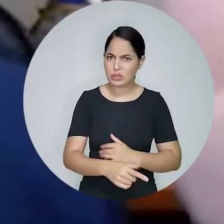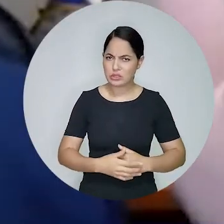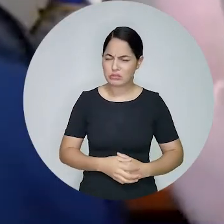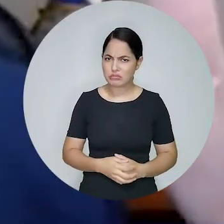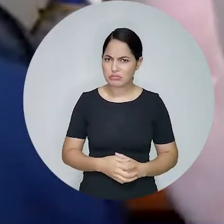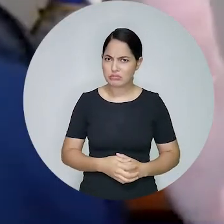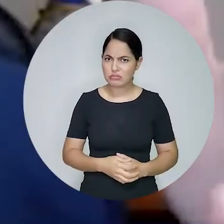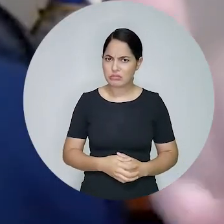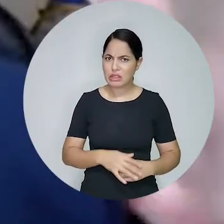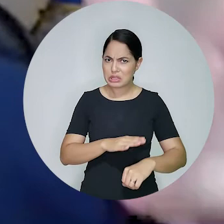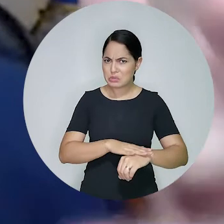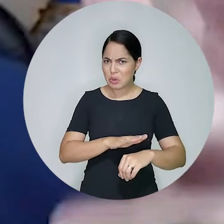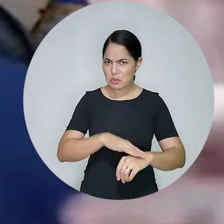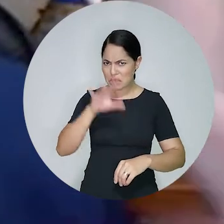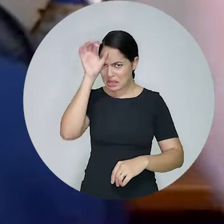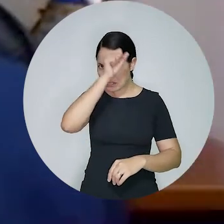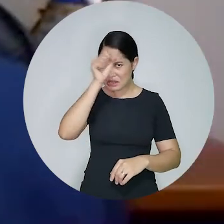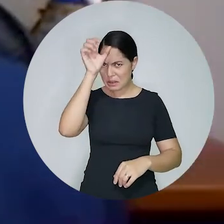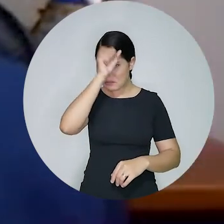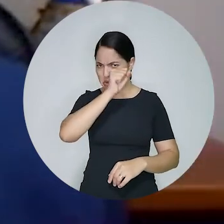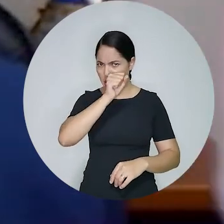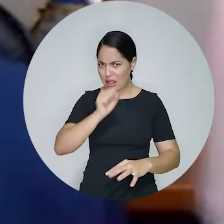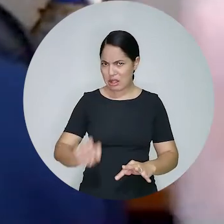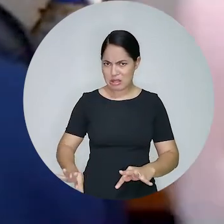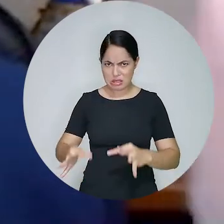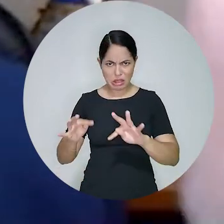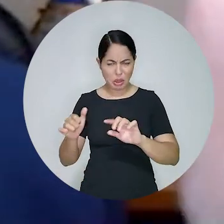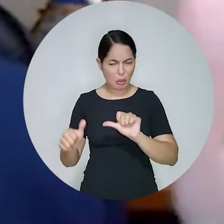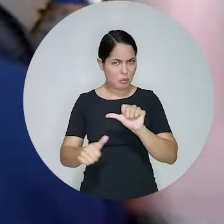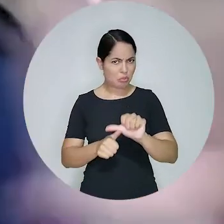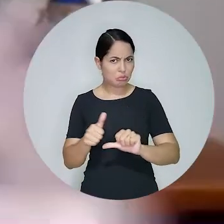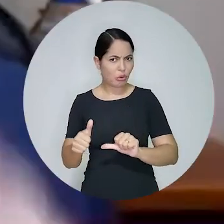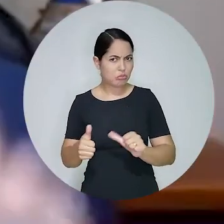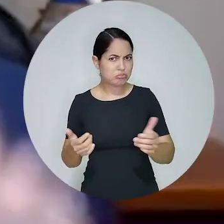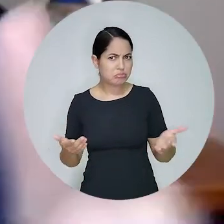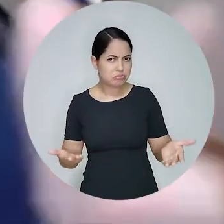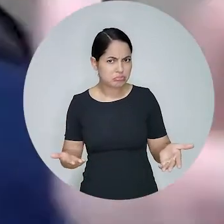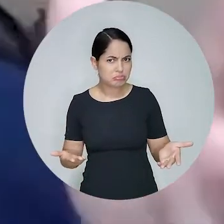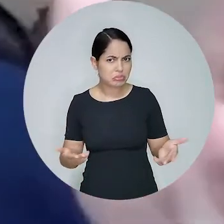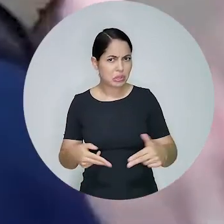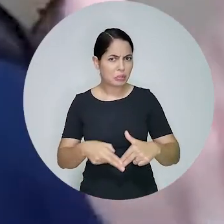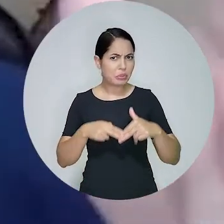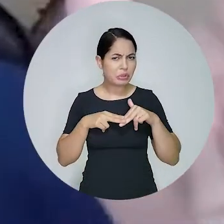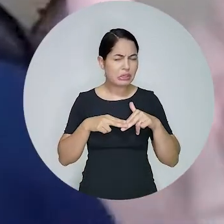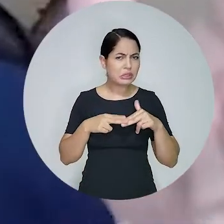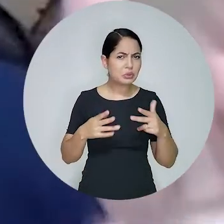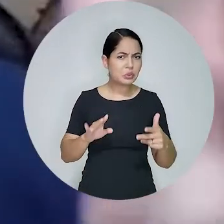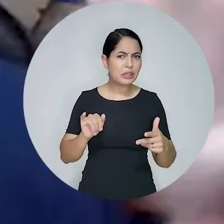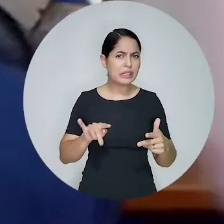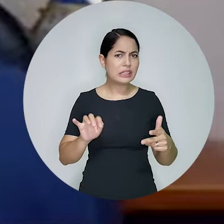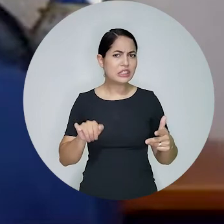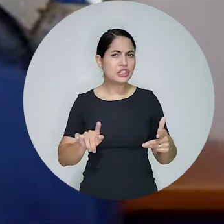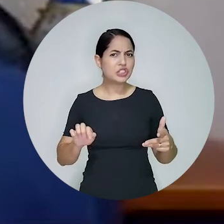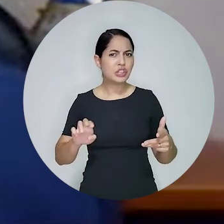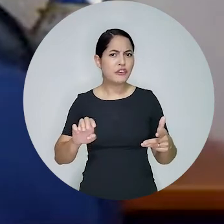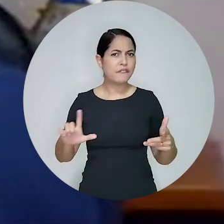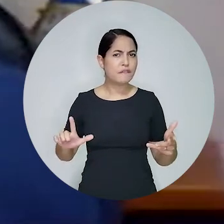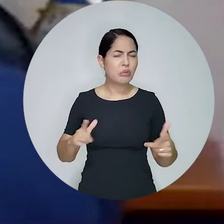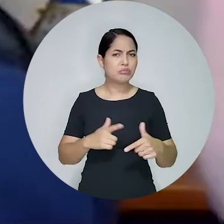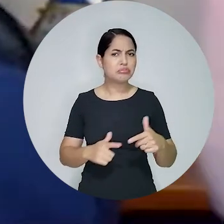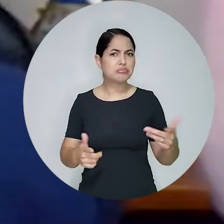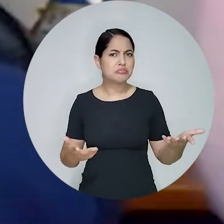pergunta. Essa aprendizagem, como um processo dolorido, foi modificada pela tecnologia, que gerou a